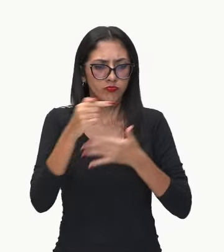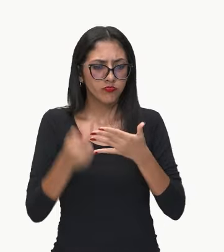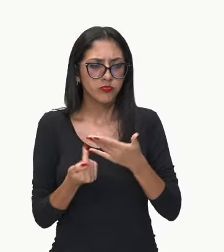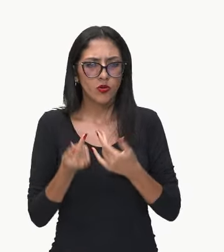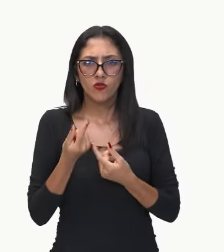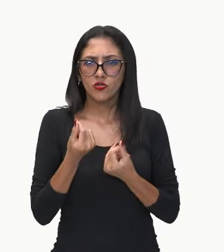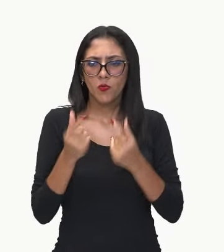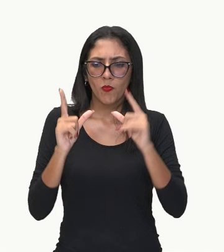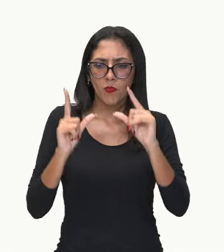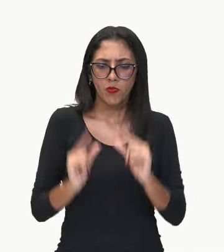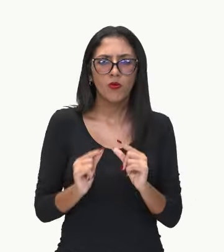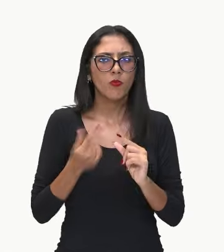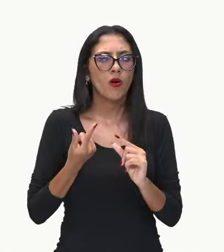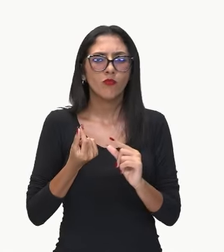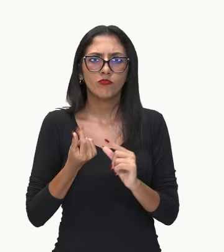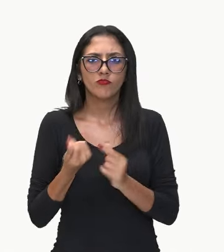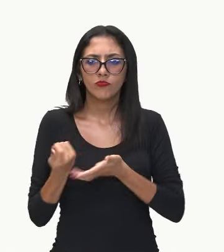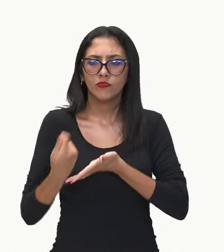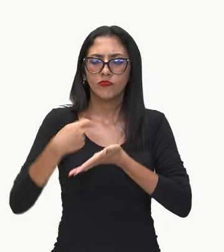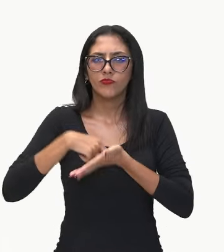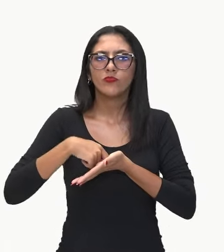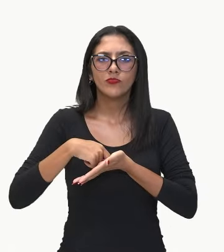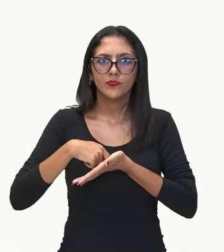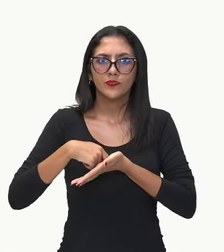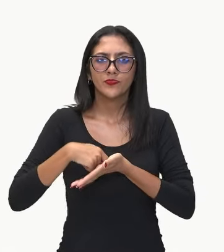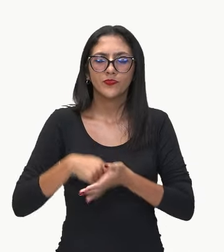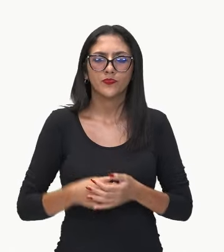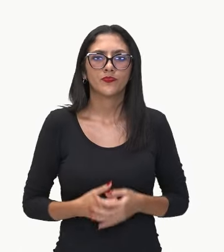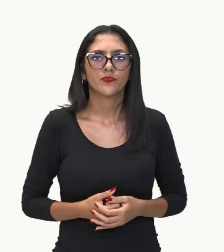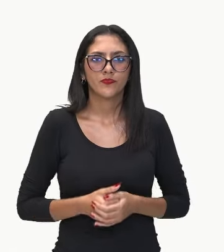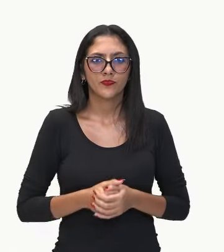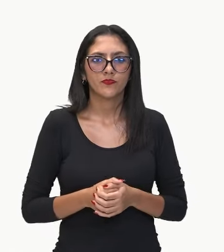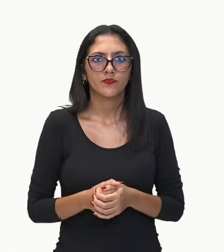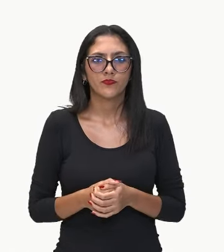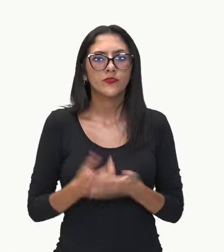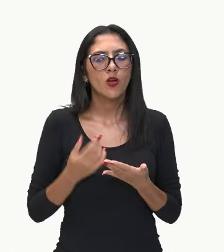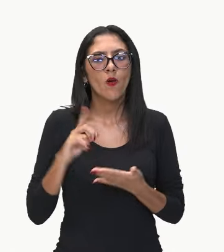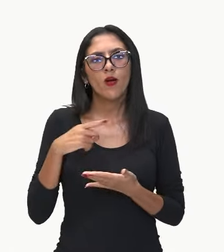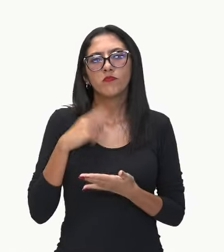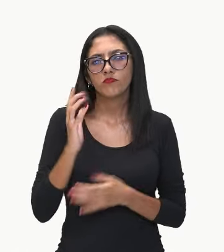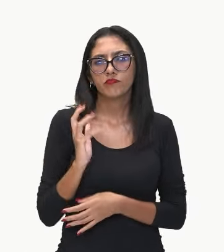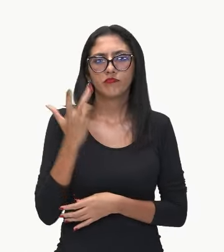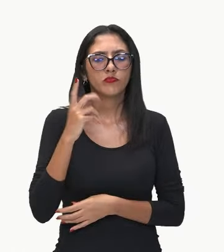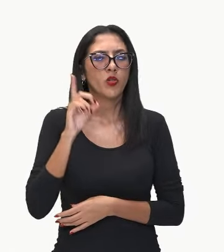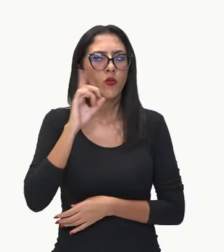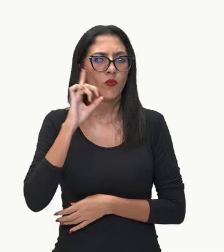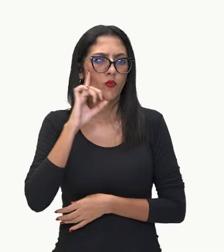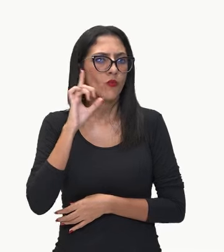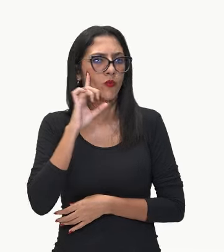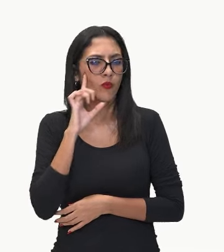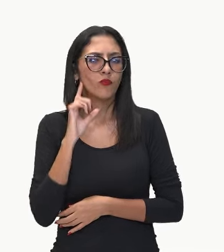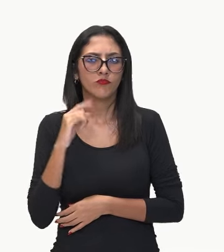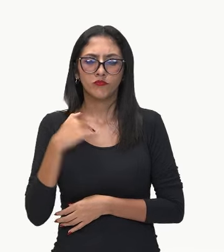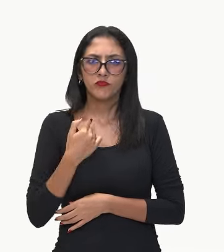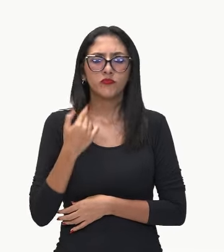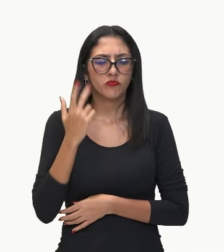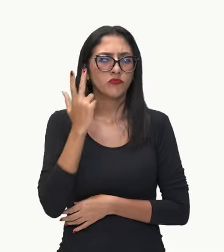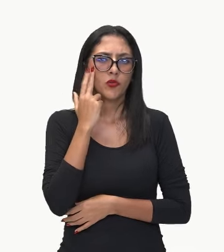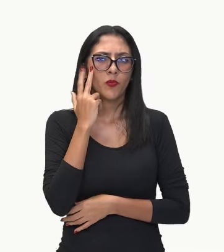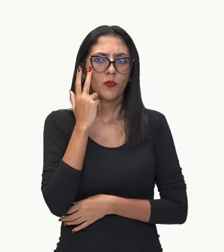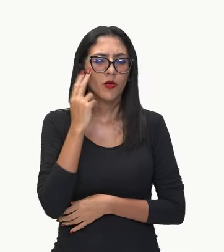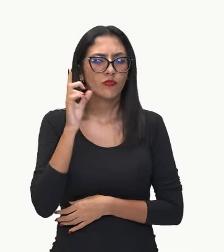ela colocou no carrinho dela de compras. Então, é uma situação do cotidiano, é uma situação que todos nós